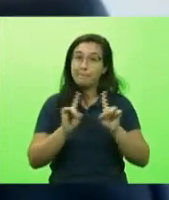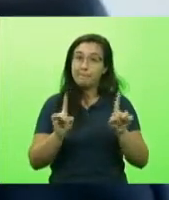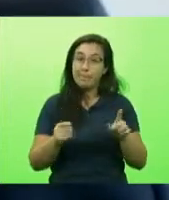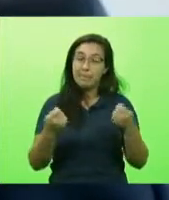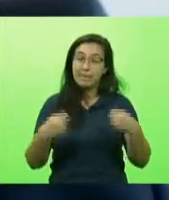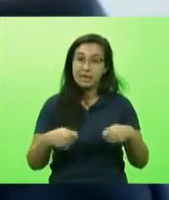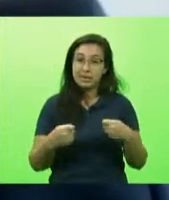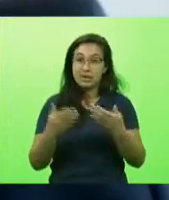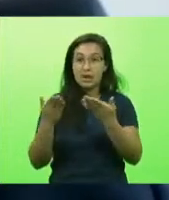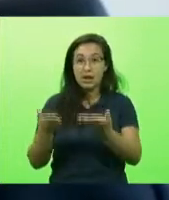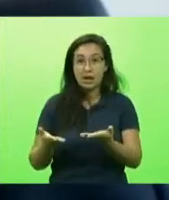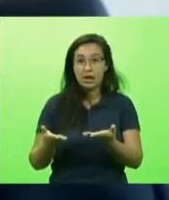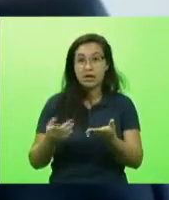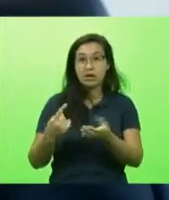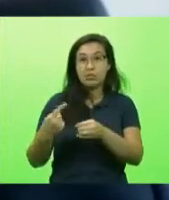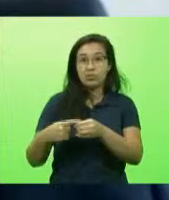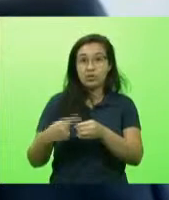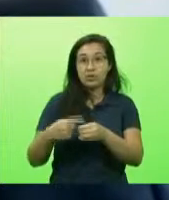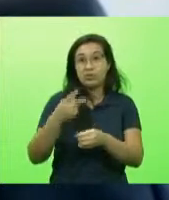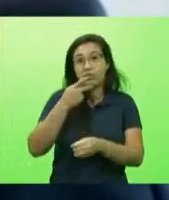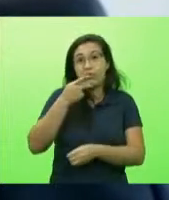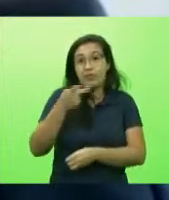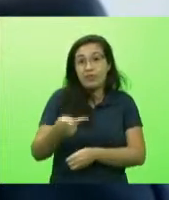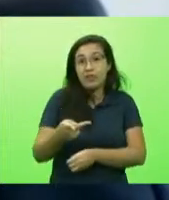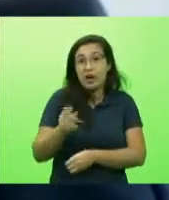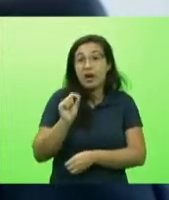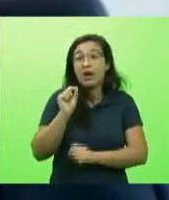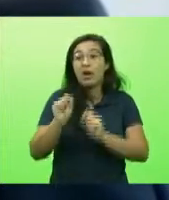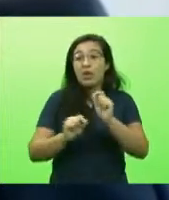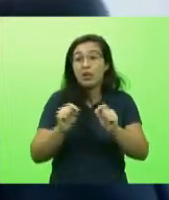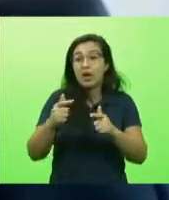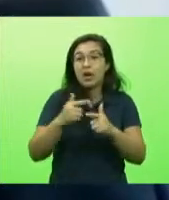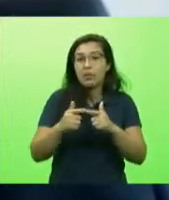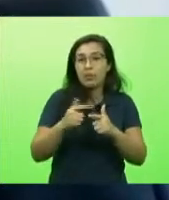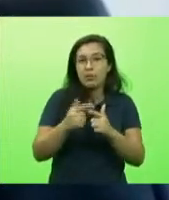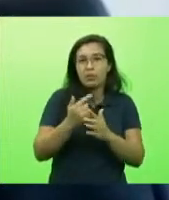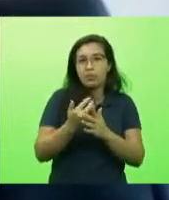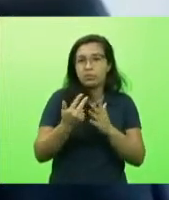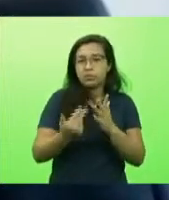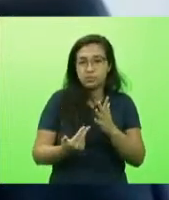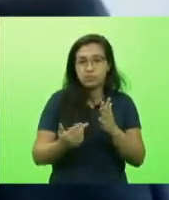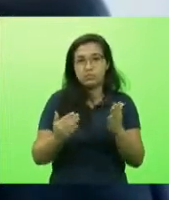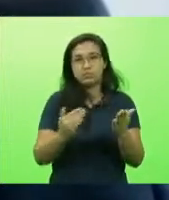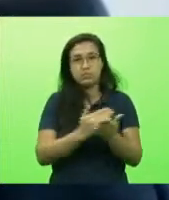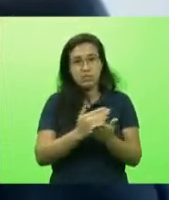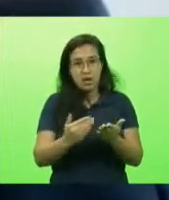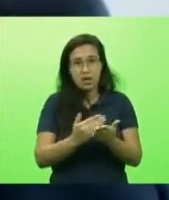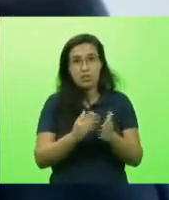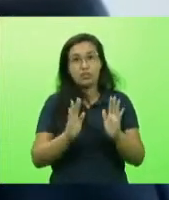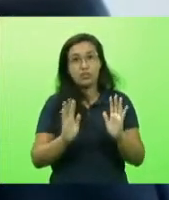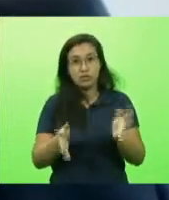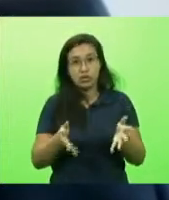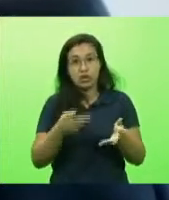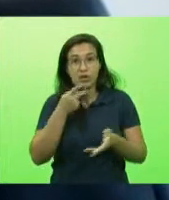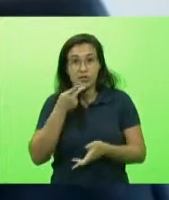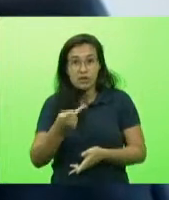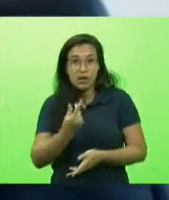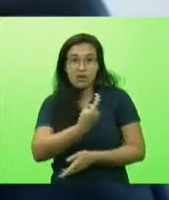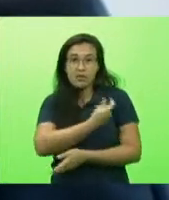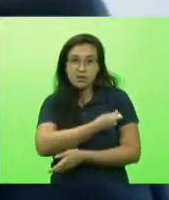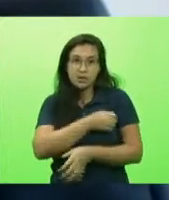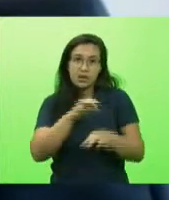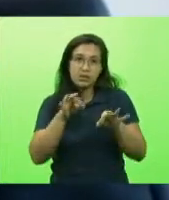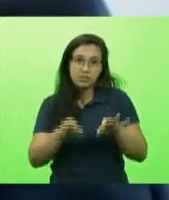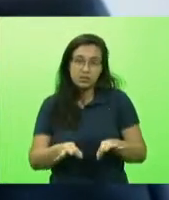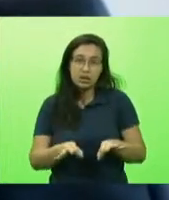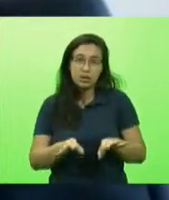manifestem dizendo quais são as suas dificuldades muitos já fizeram isso já vacinaram mas realmente em